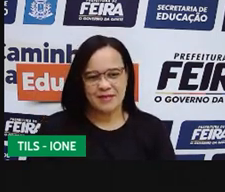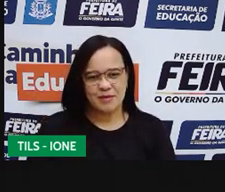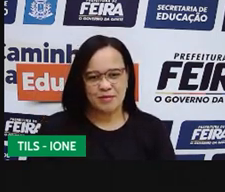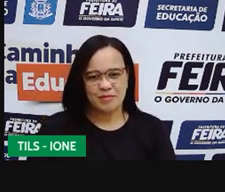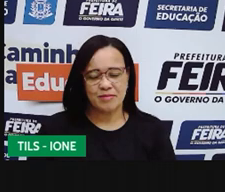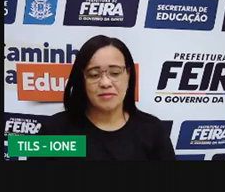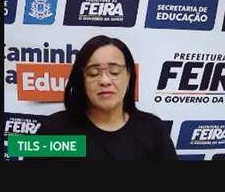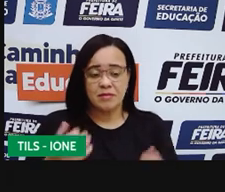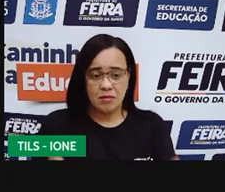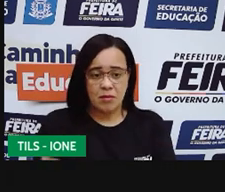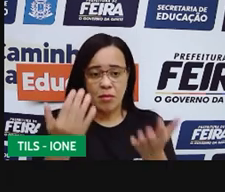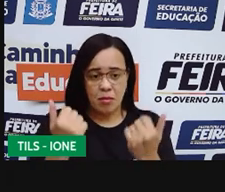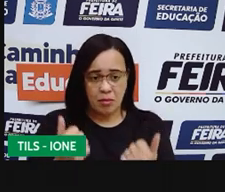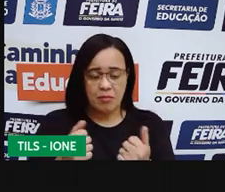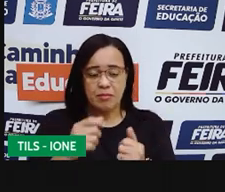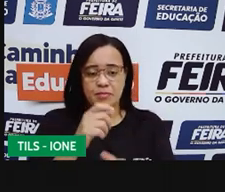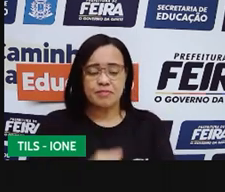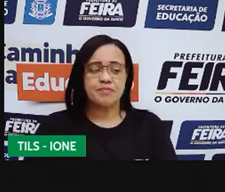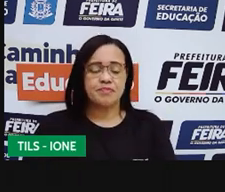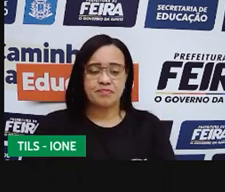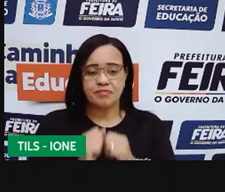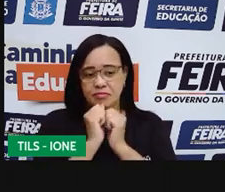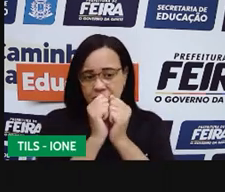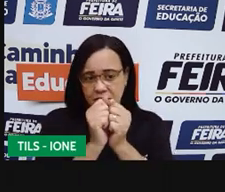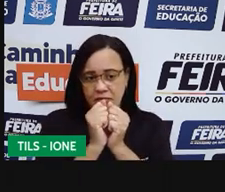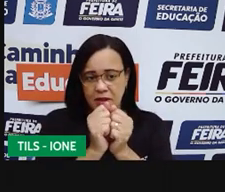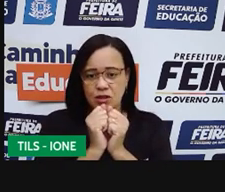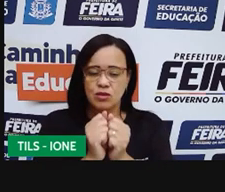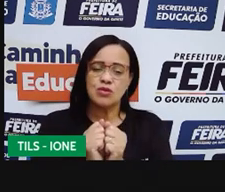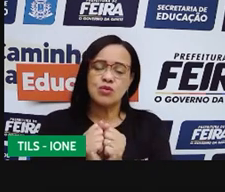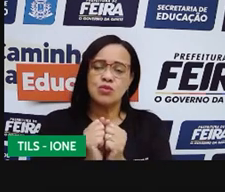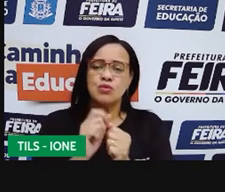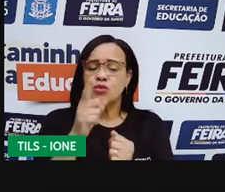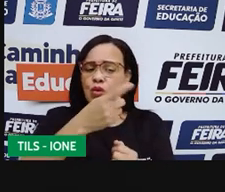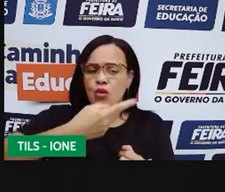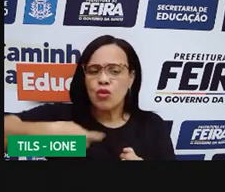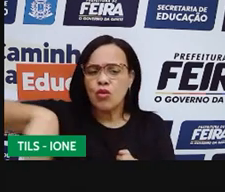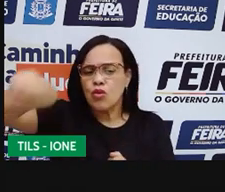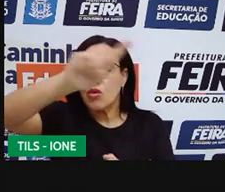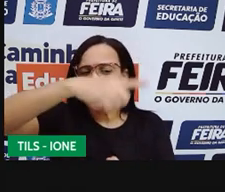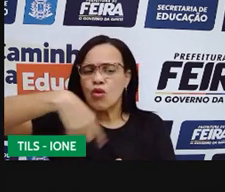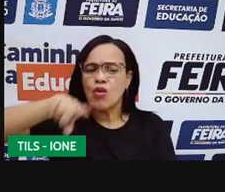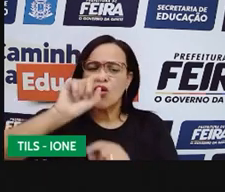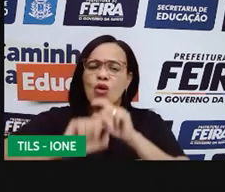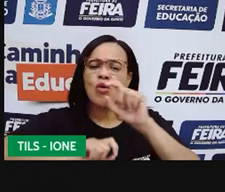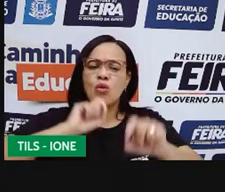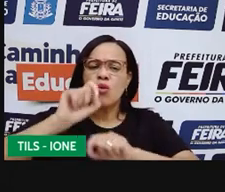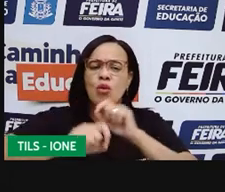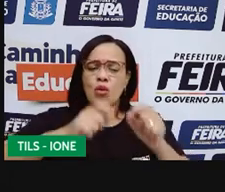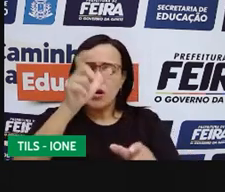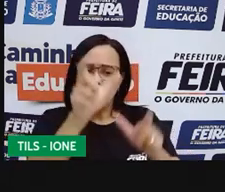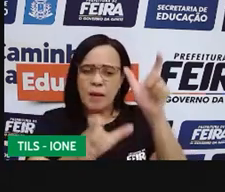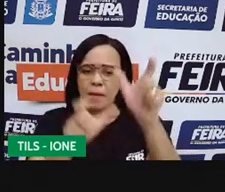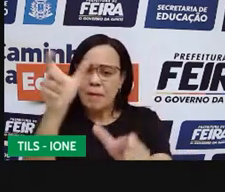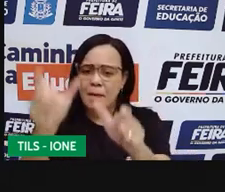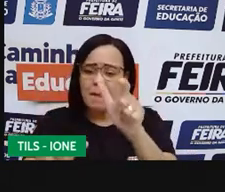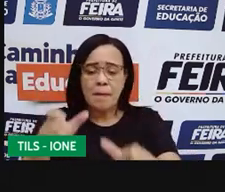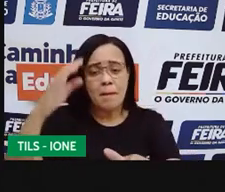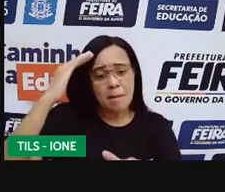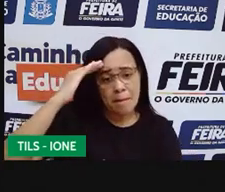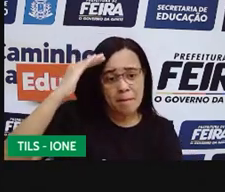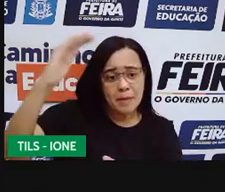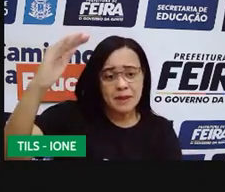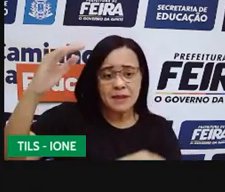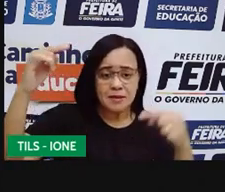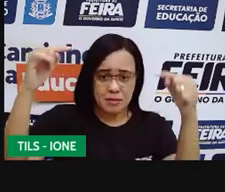Vamos ver, crianças, que nós parecemos principalmente com as pessoas que fazem